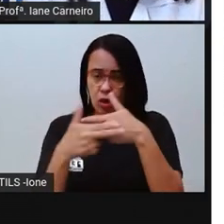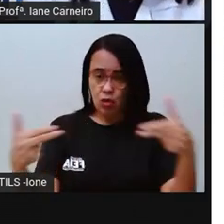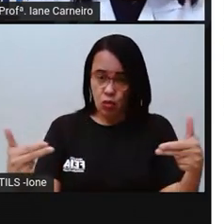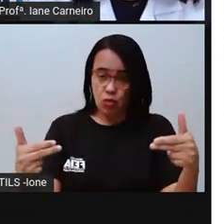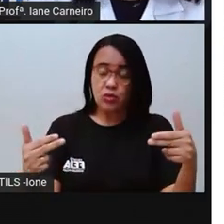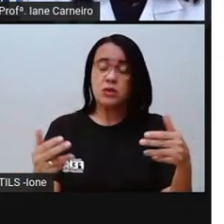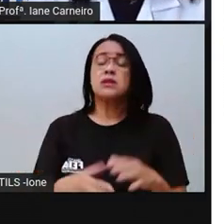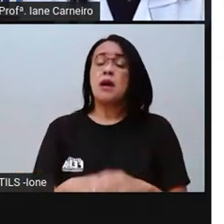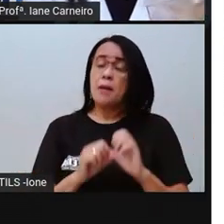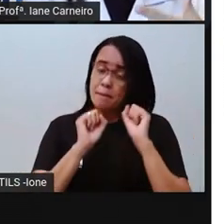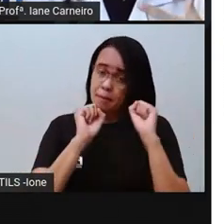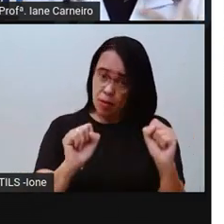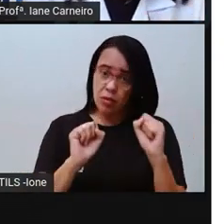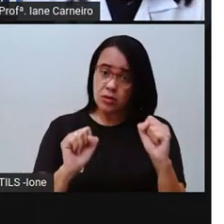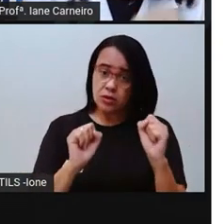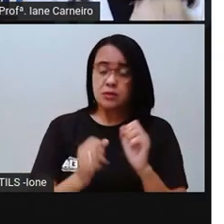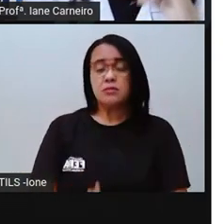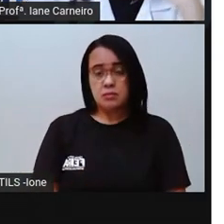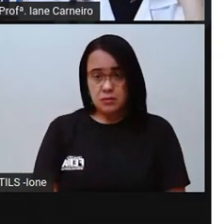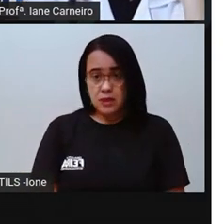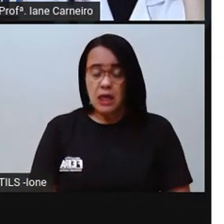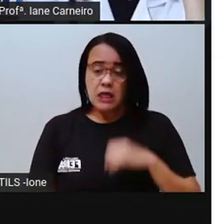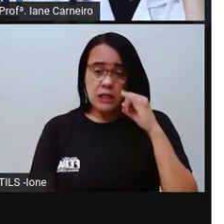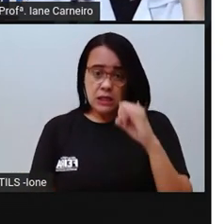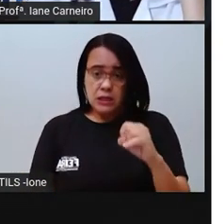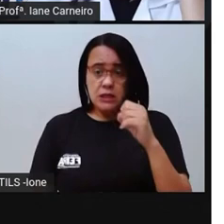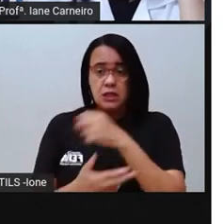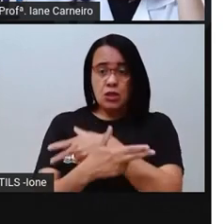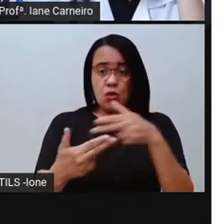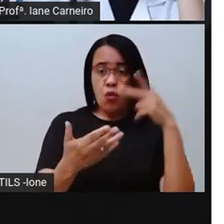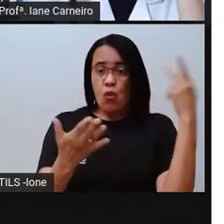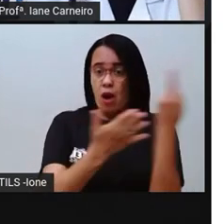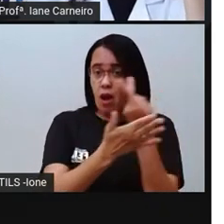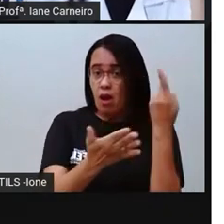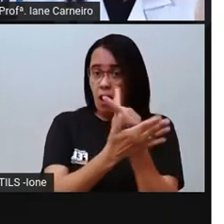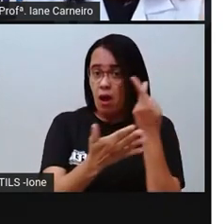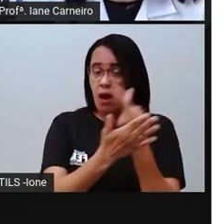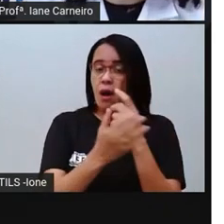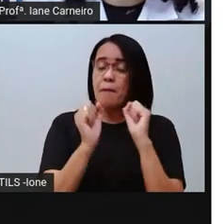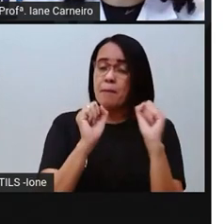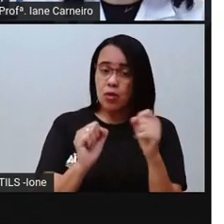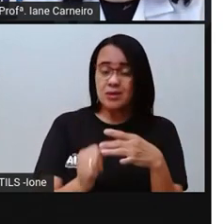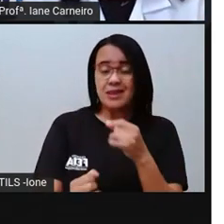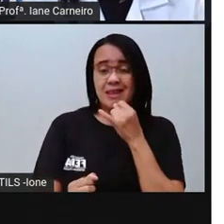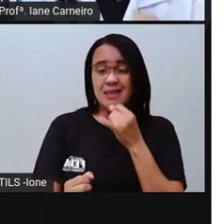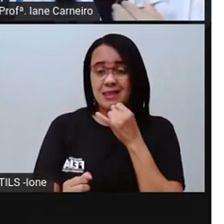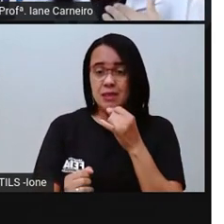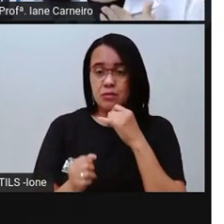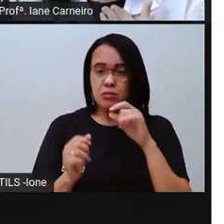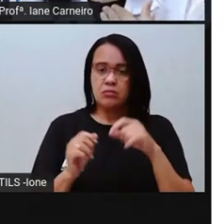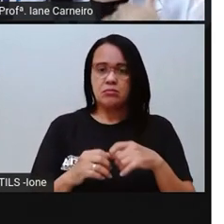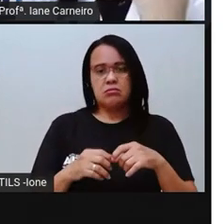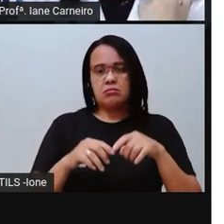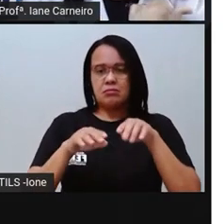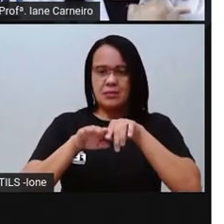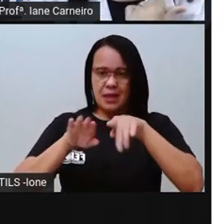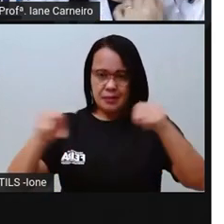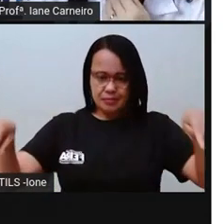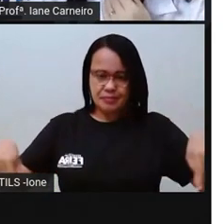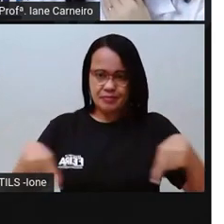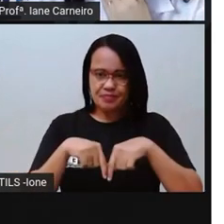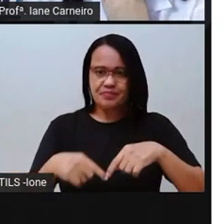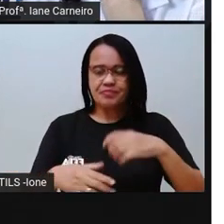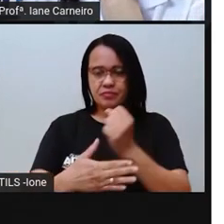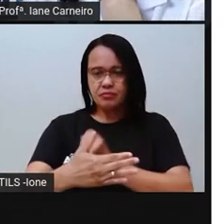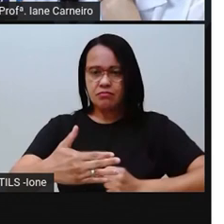né? Como assim, Proiane, uma coisa errada? E a gente vai conversar aqui agora, ó. Na cozinha, por exemplo, a gente falou na aula